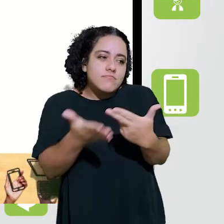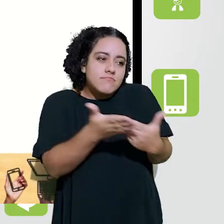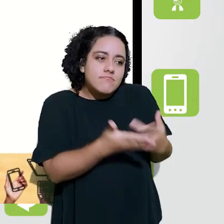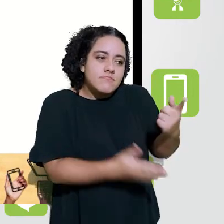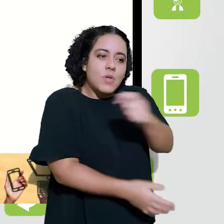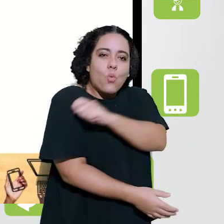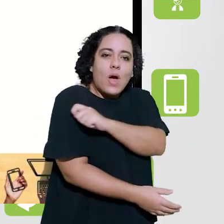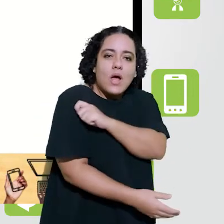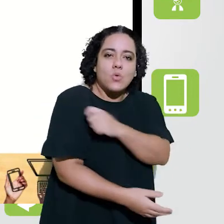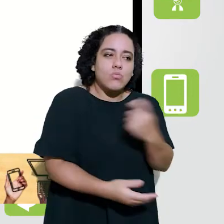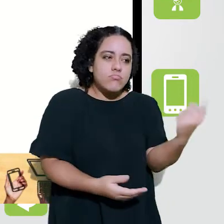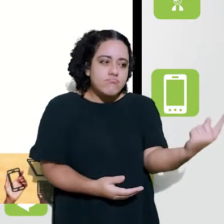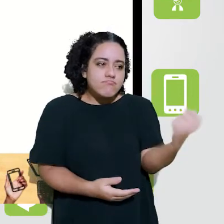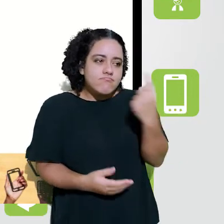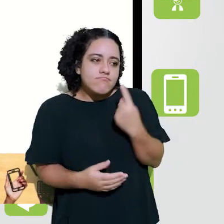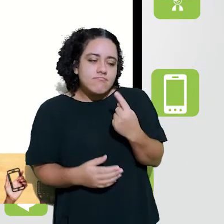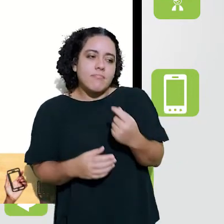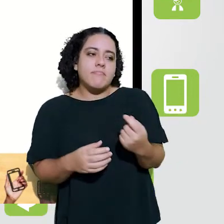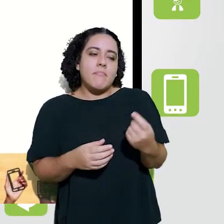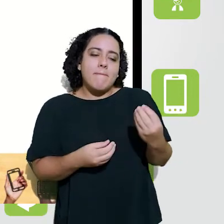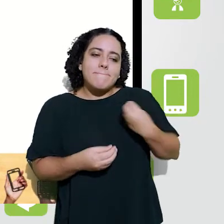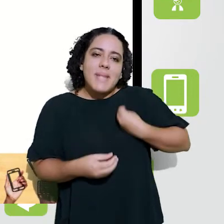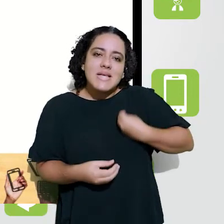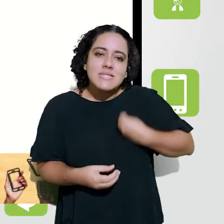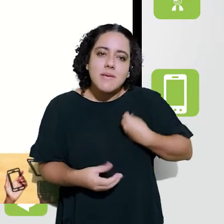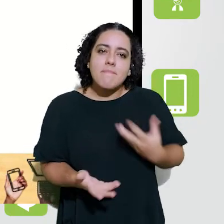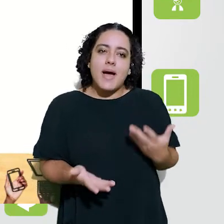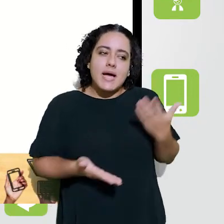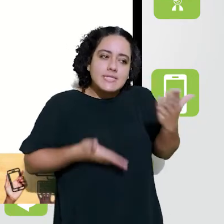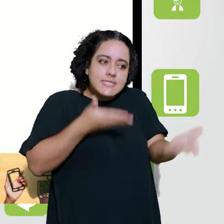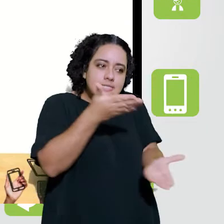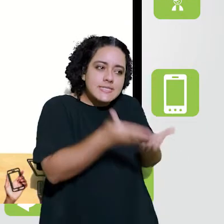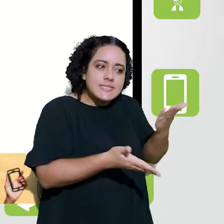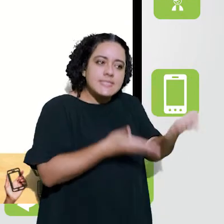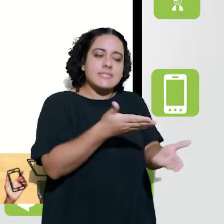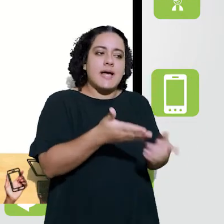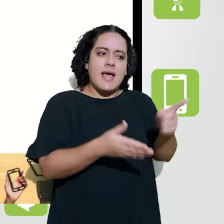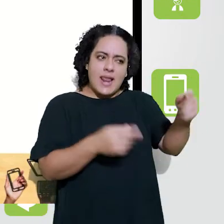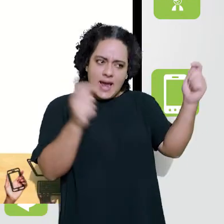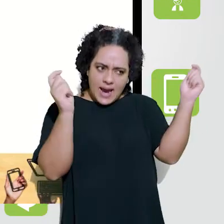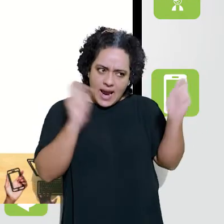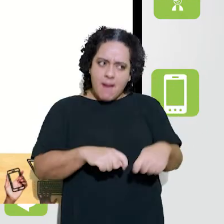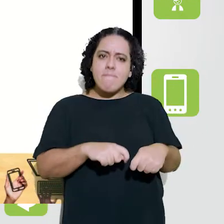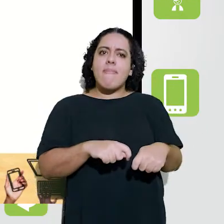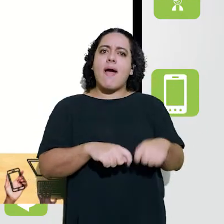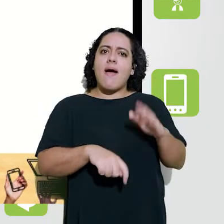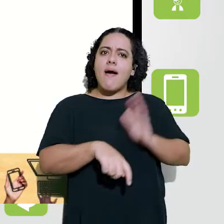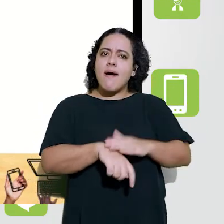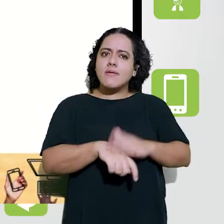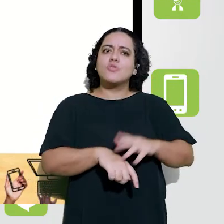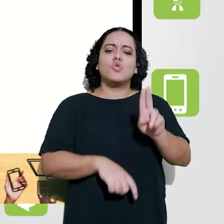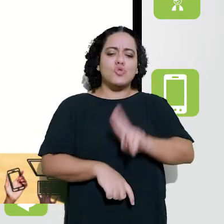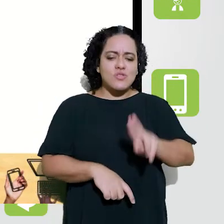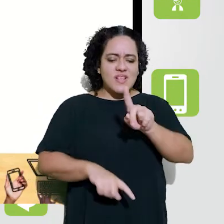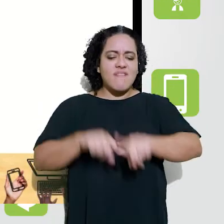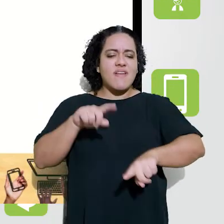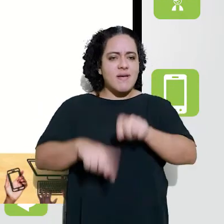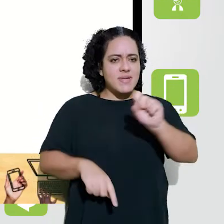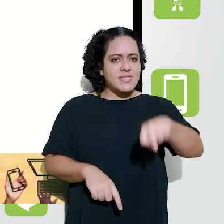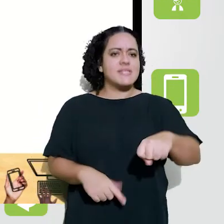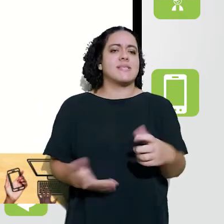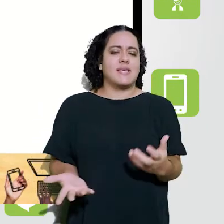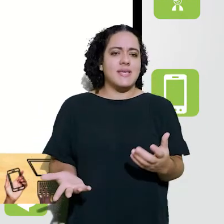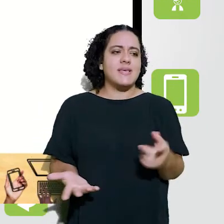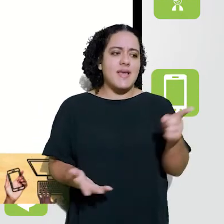disponibilizar essa ferramenta e a forma como eu vou pensar como o meu aluno é